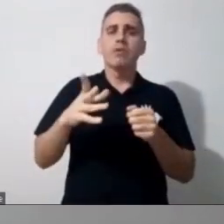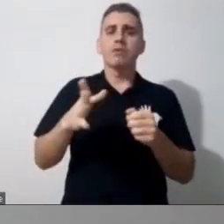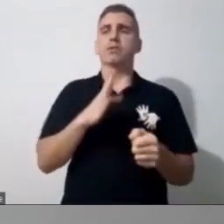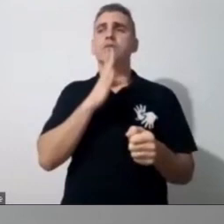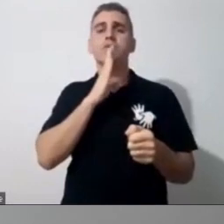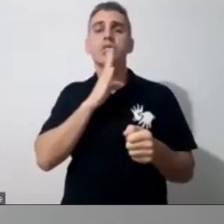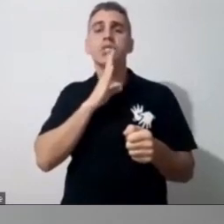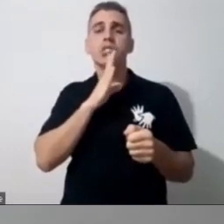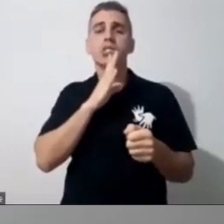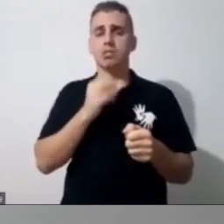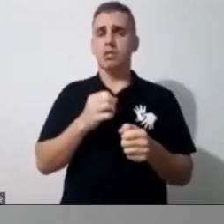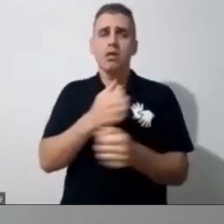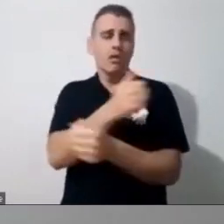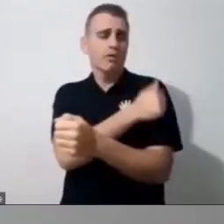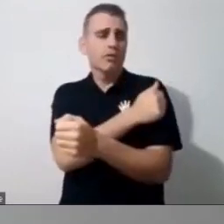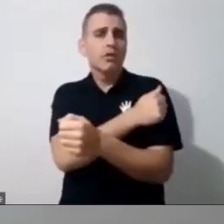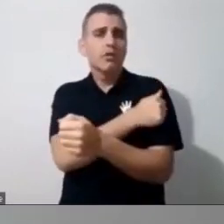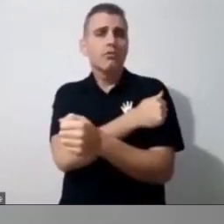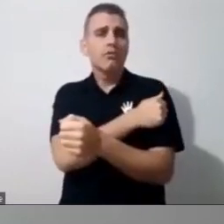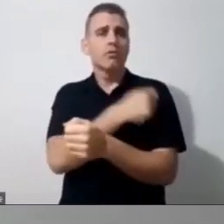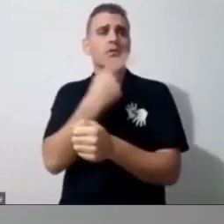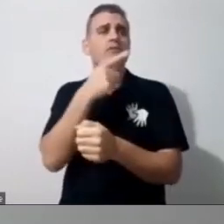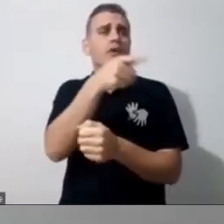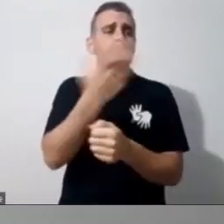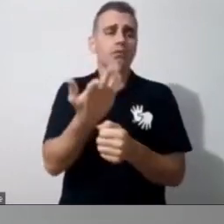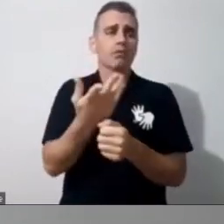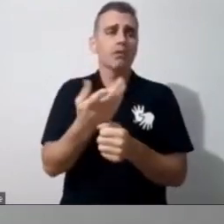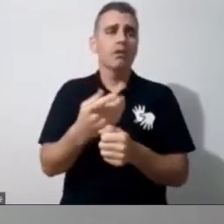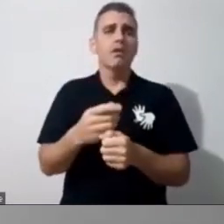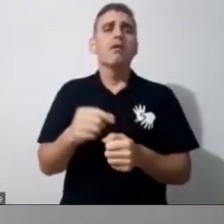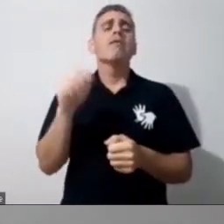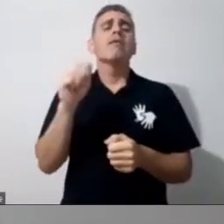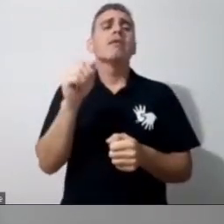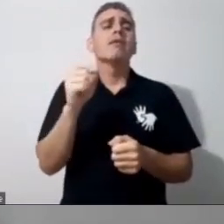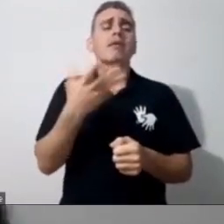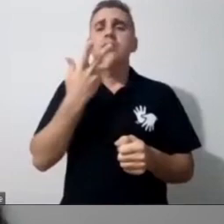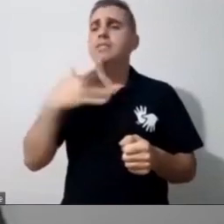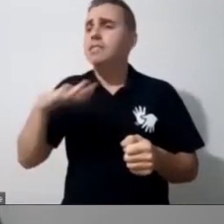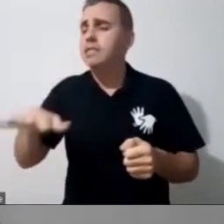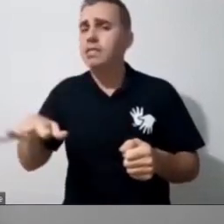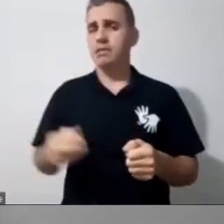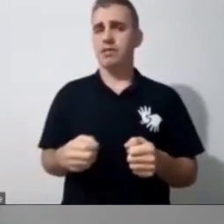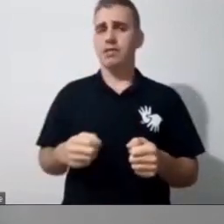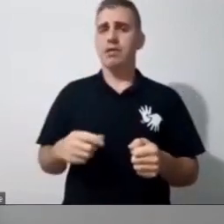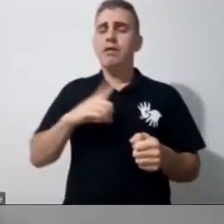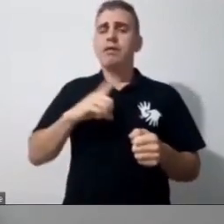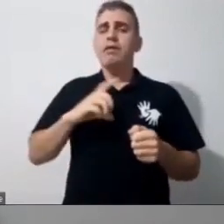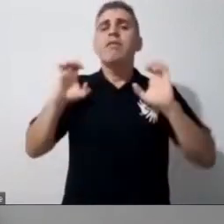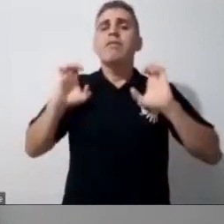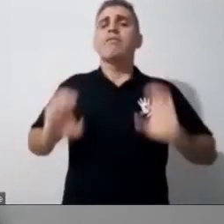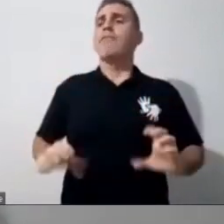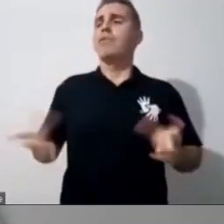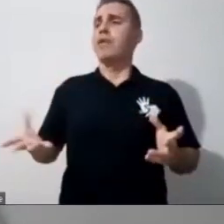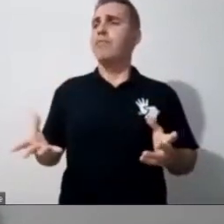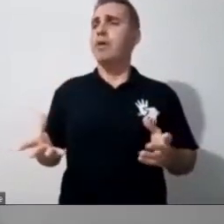esse Paulo, esse Fernando, que tu tá me dizendo, quem é essa criança, como é que ele se comporta lá, pra eu poder entender